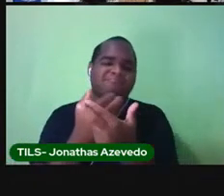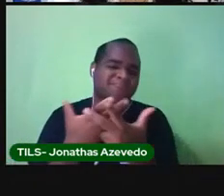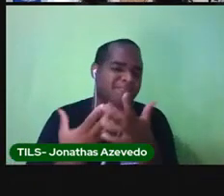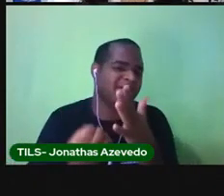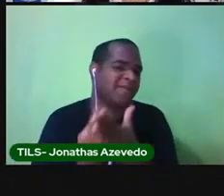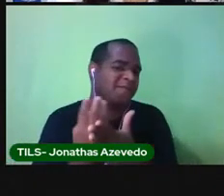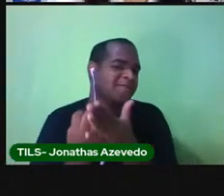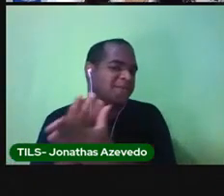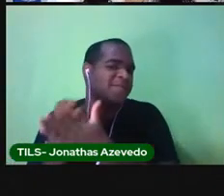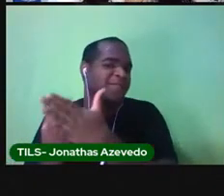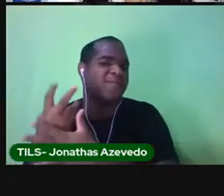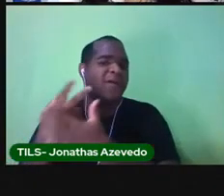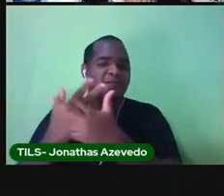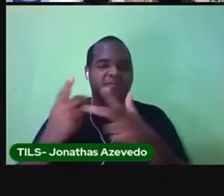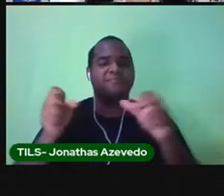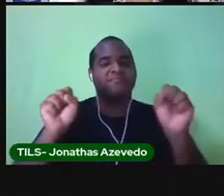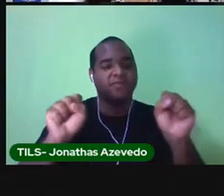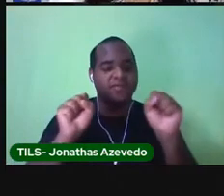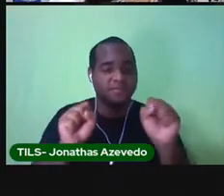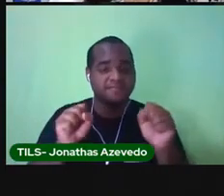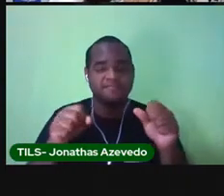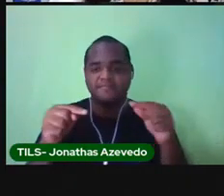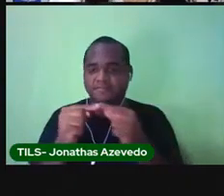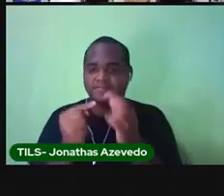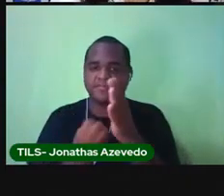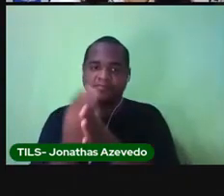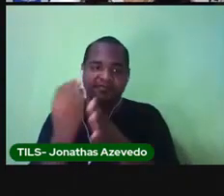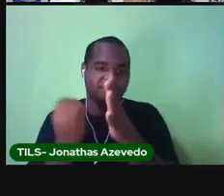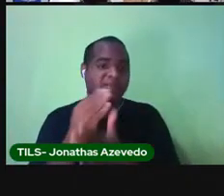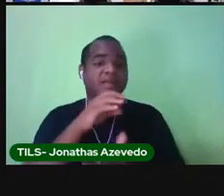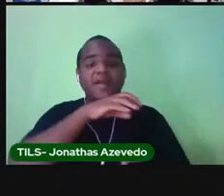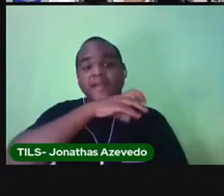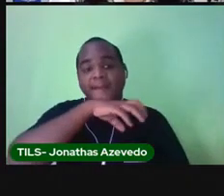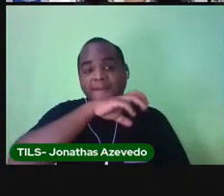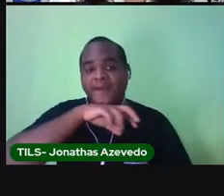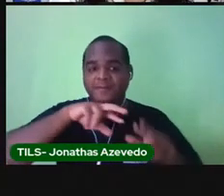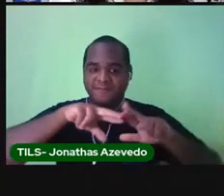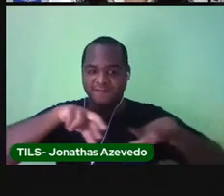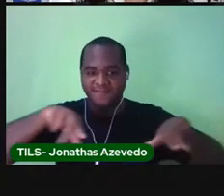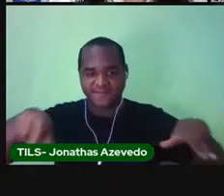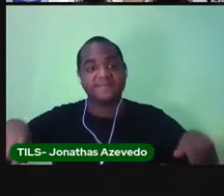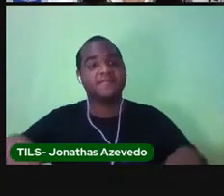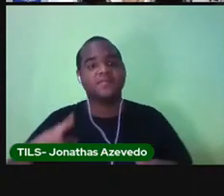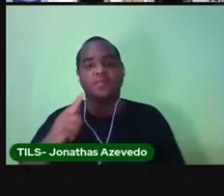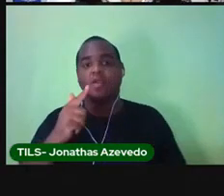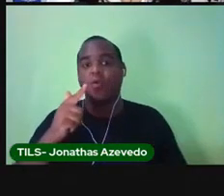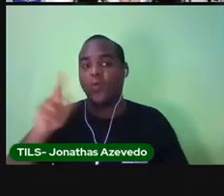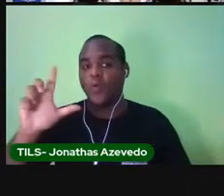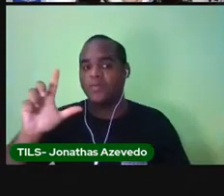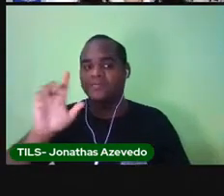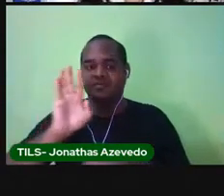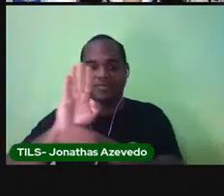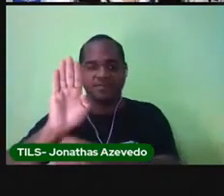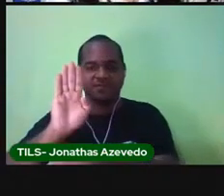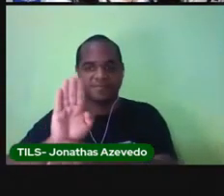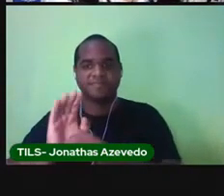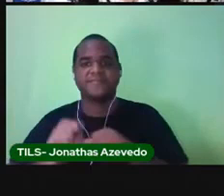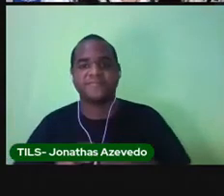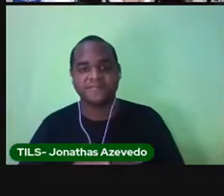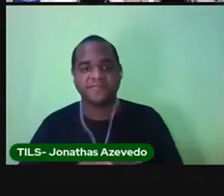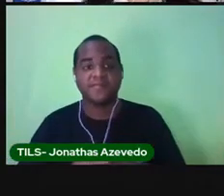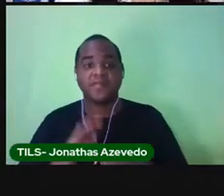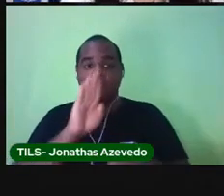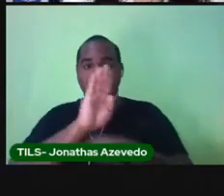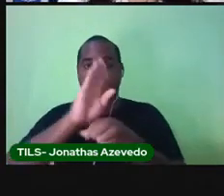que a terra dá e também criar todos os tipos de animais. Vamos para o próximo bairro. O bairro